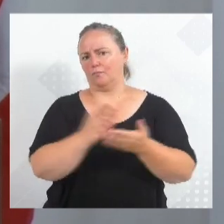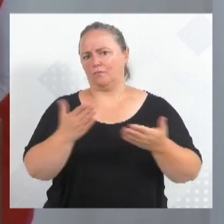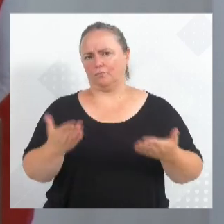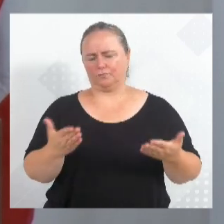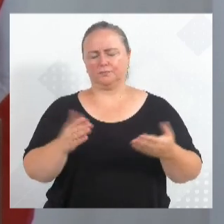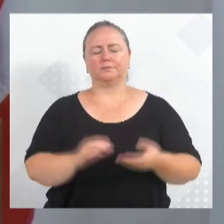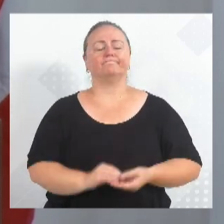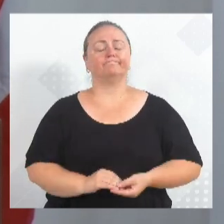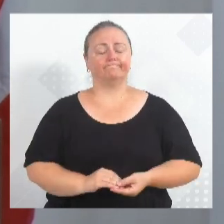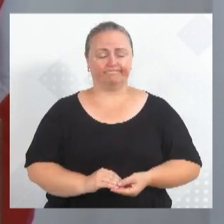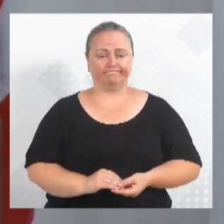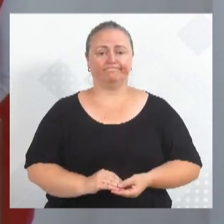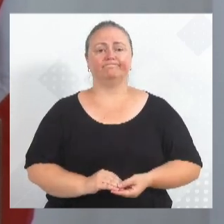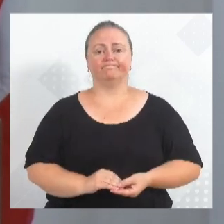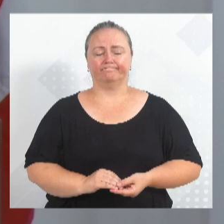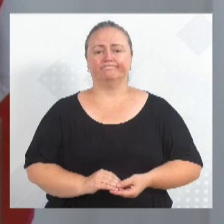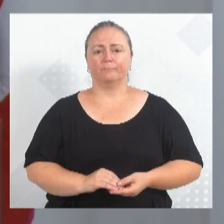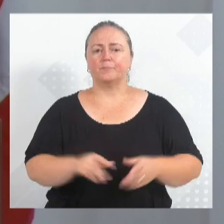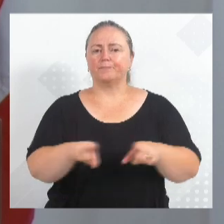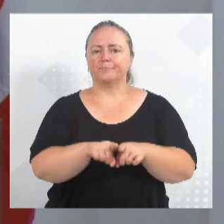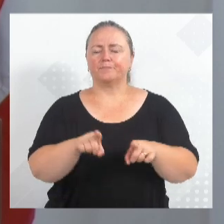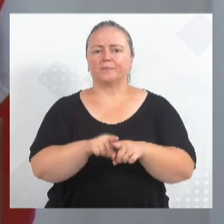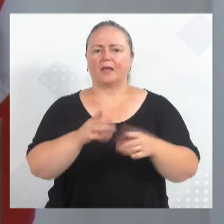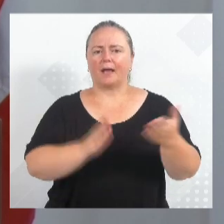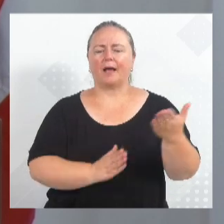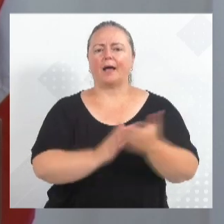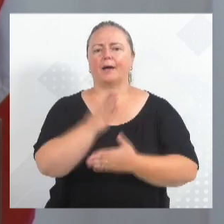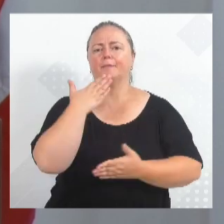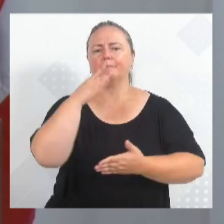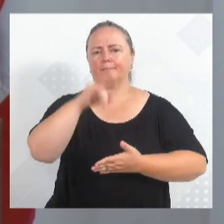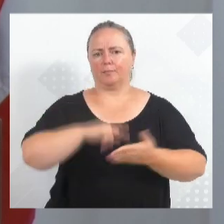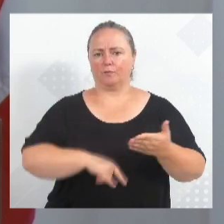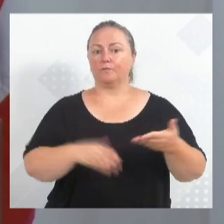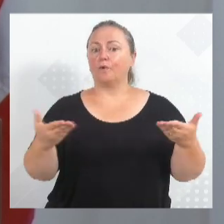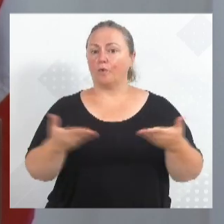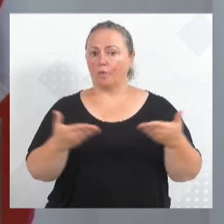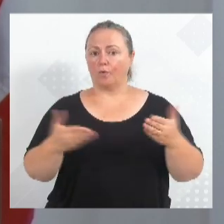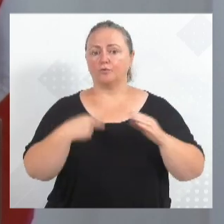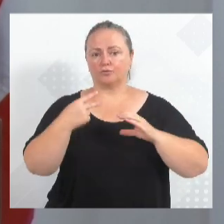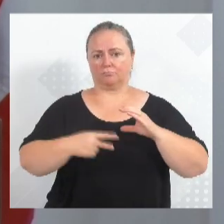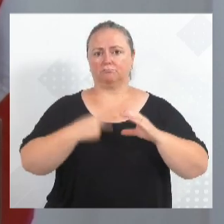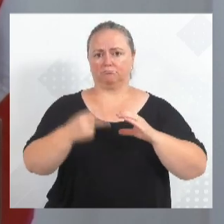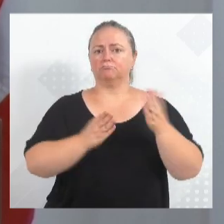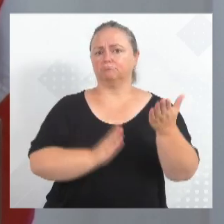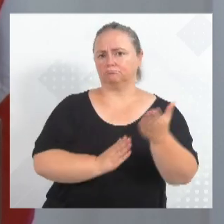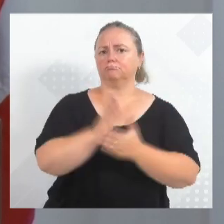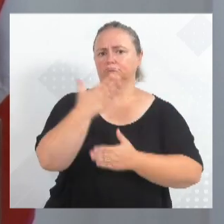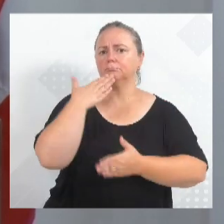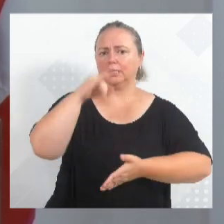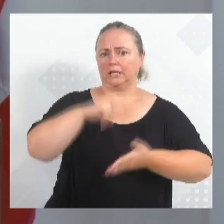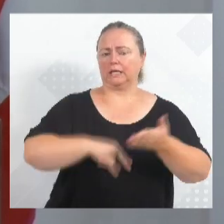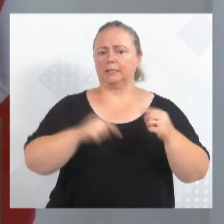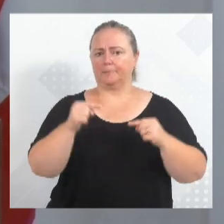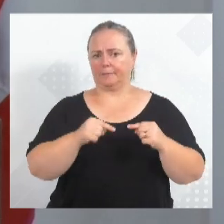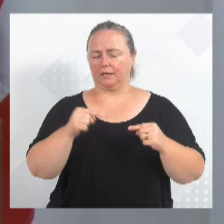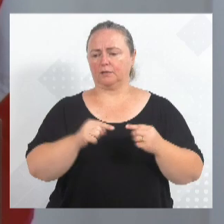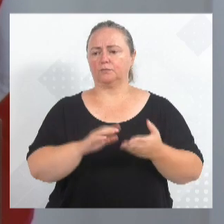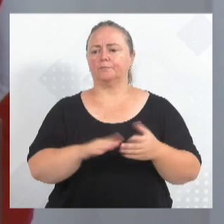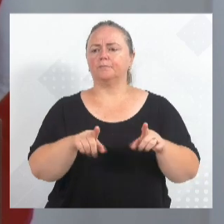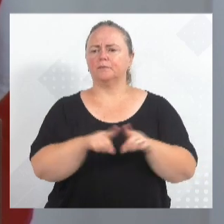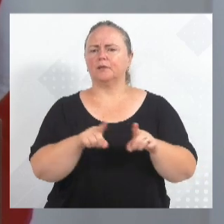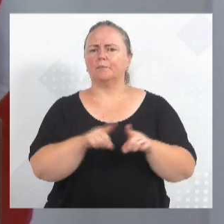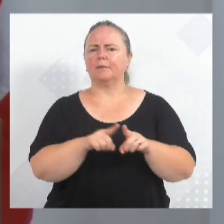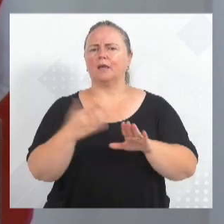importante também, hoje aprovamos o requerimento aqui nessa Casa Legislativa, um requerimento que até passei um pouco